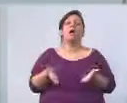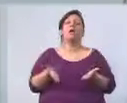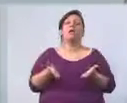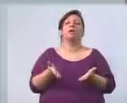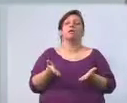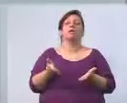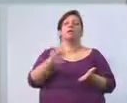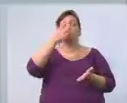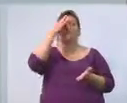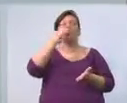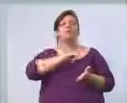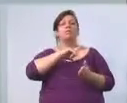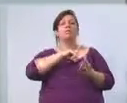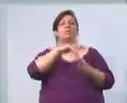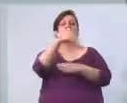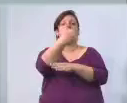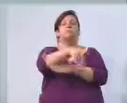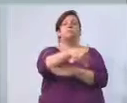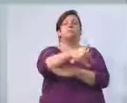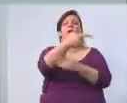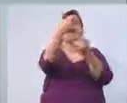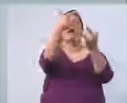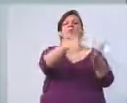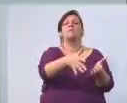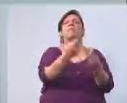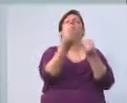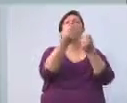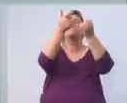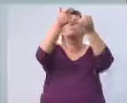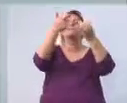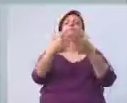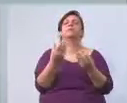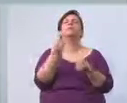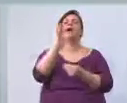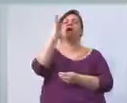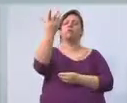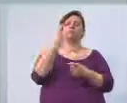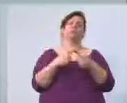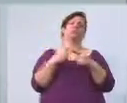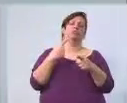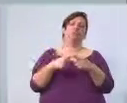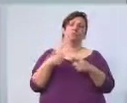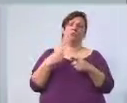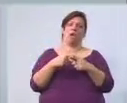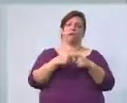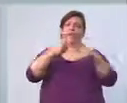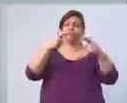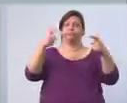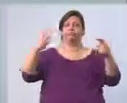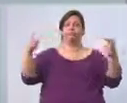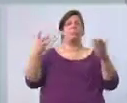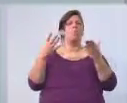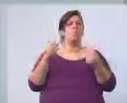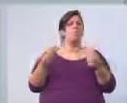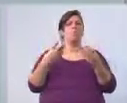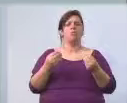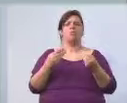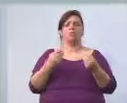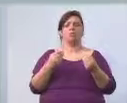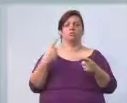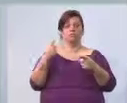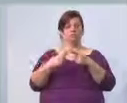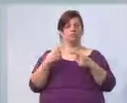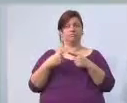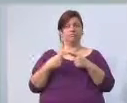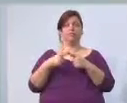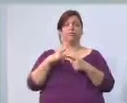nas ruas, abandonados, tem uma forma de explicar isso, por que está acontecendo esse aumento tão grande porque no meio dessas